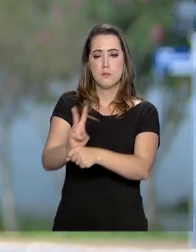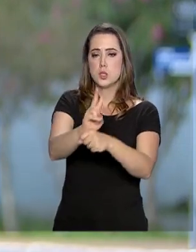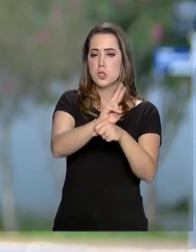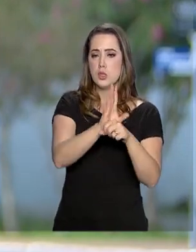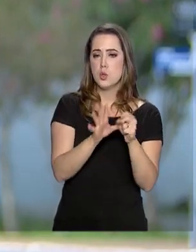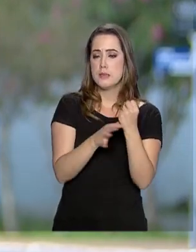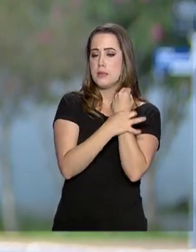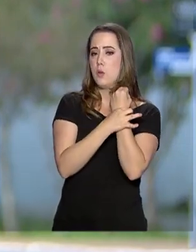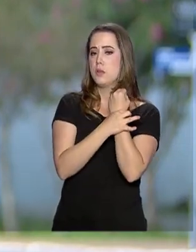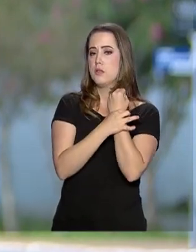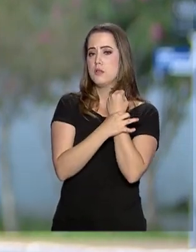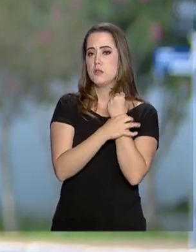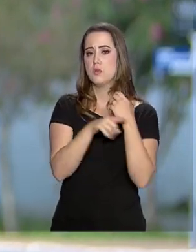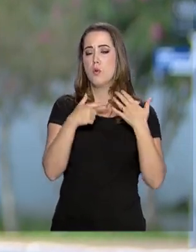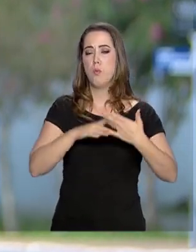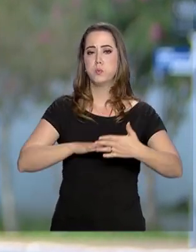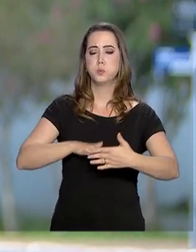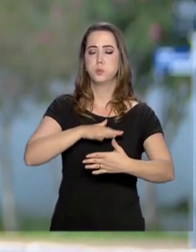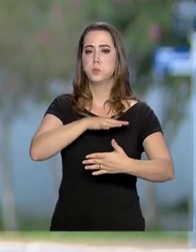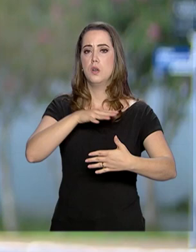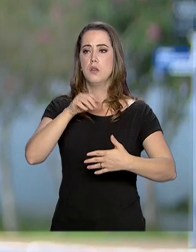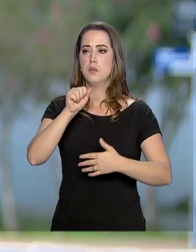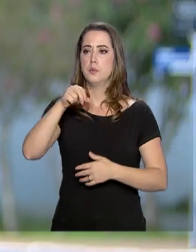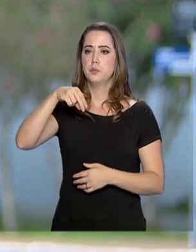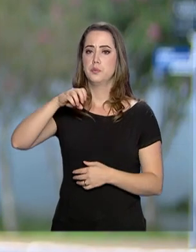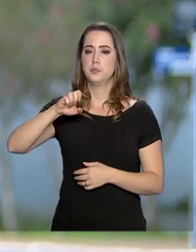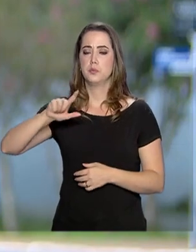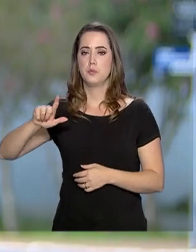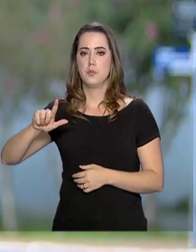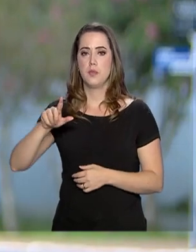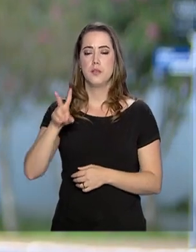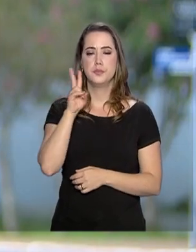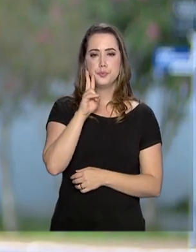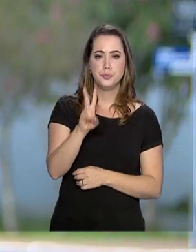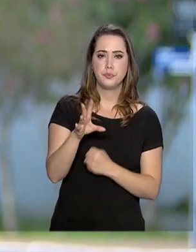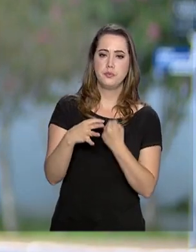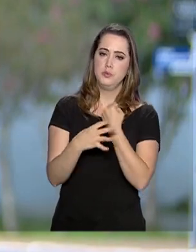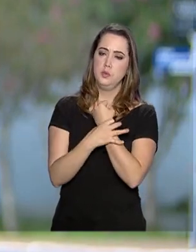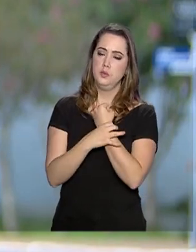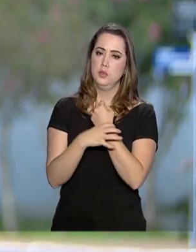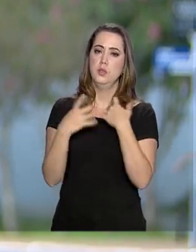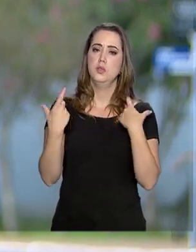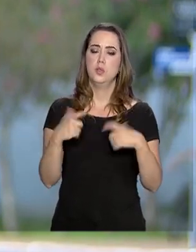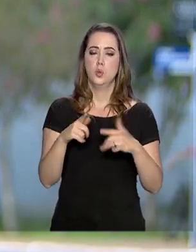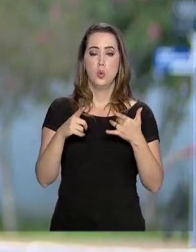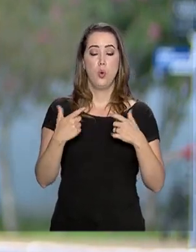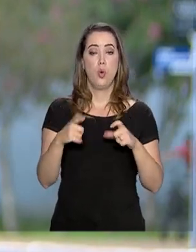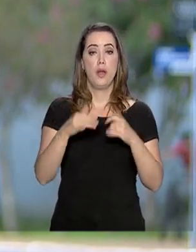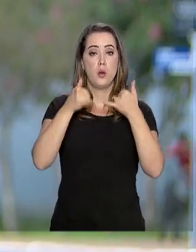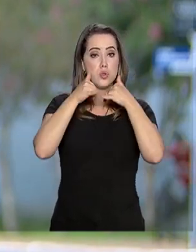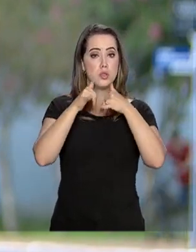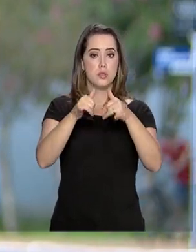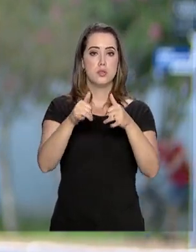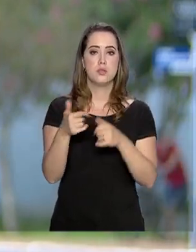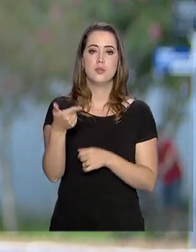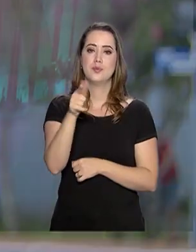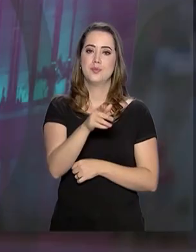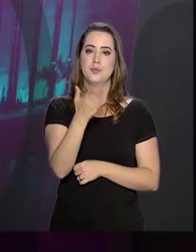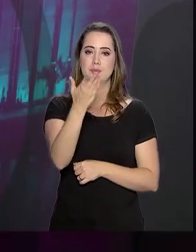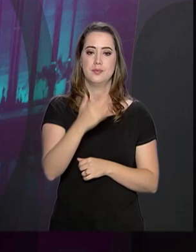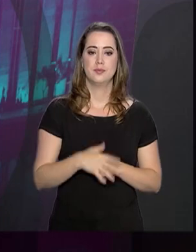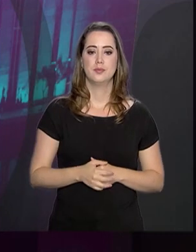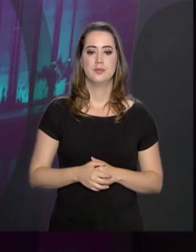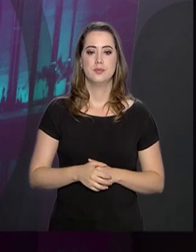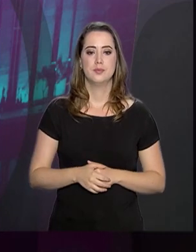focada na segurança das barragens. E no caso da ANEEL, ela está vendo a segurança das barragens das usinas hidrelétricas. Daniela, voltamos com você.